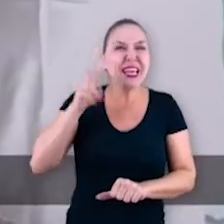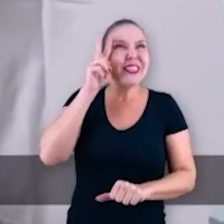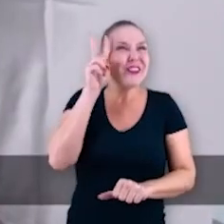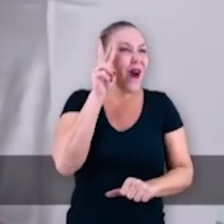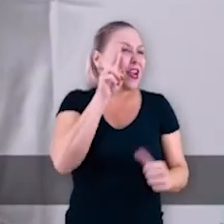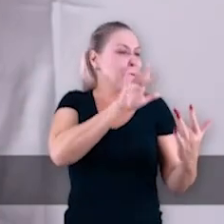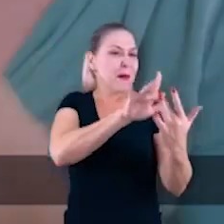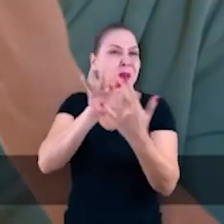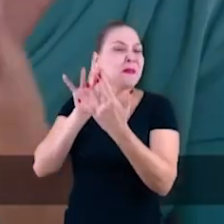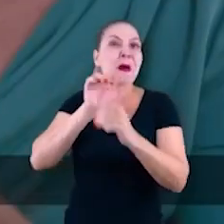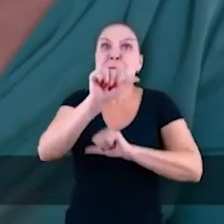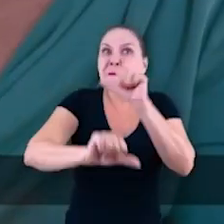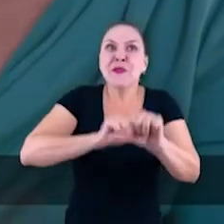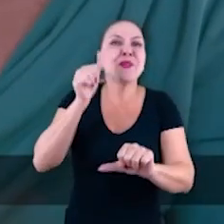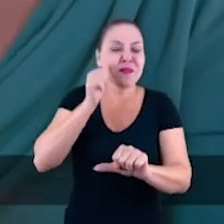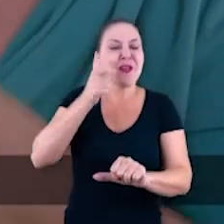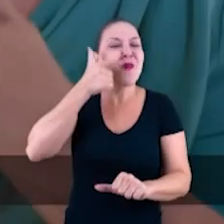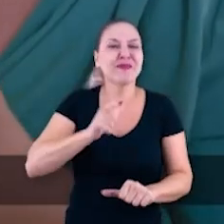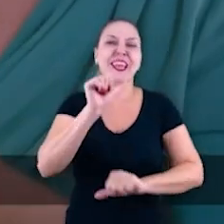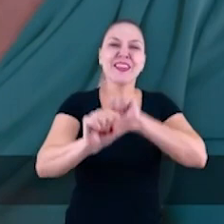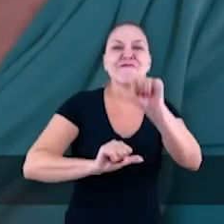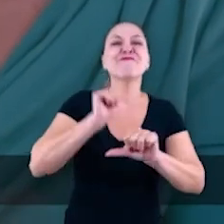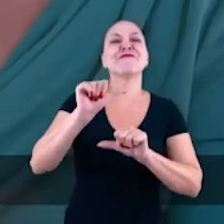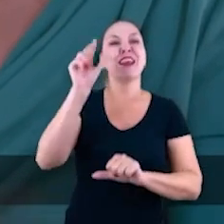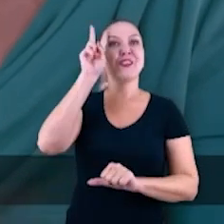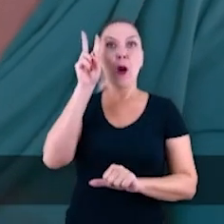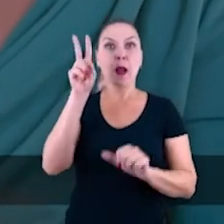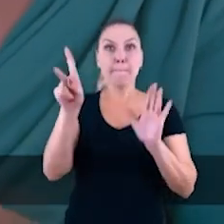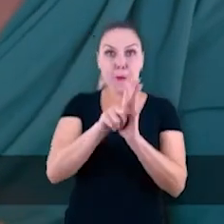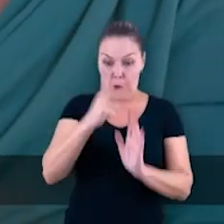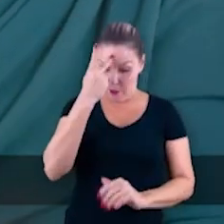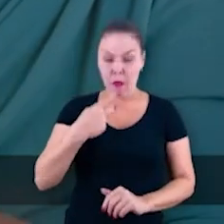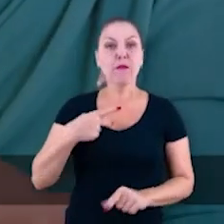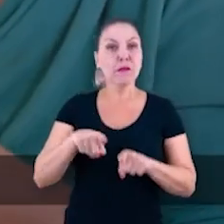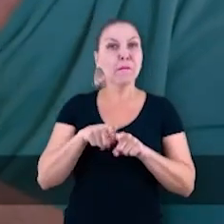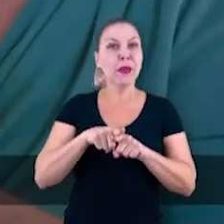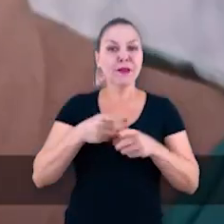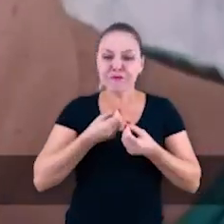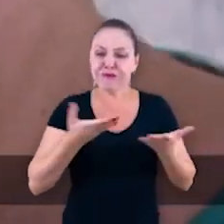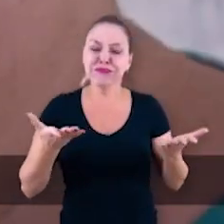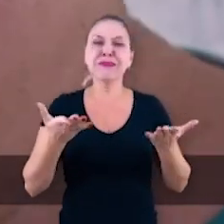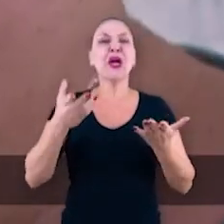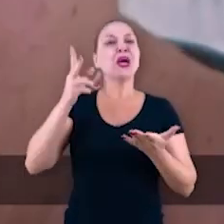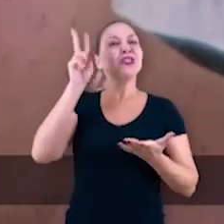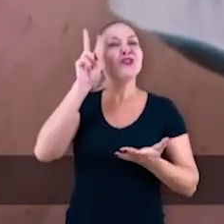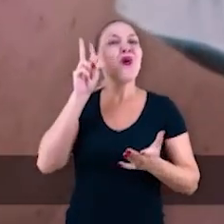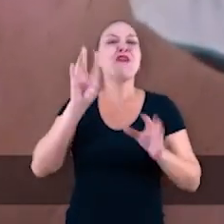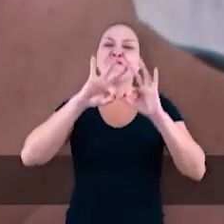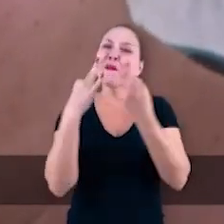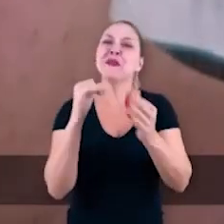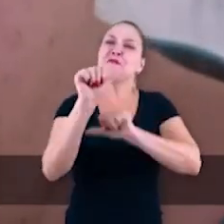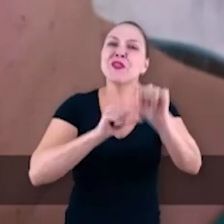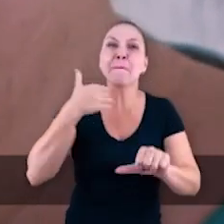Então, uma história muda a história, né? Uma mulher muda a história. Ela muda a história, a sua própria história, como ela vai mudar a